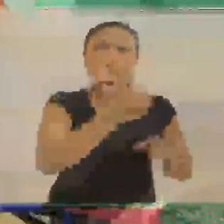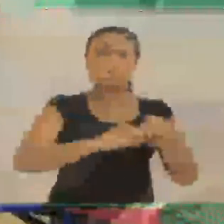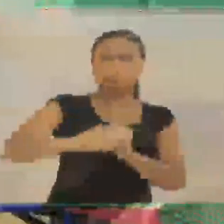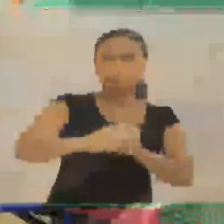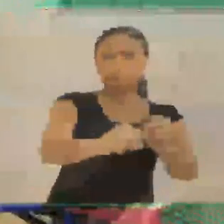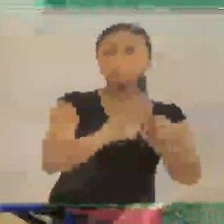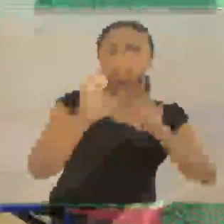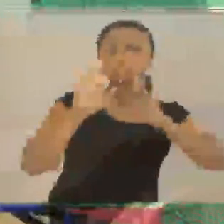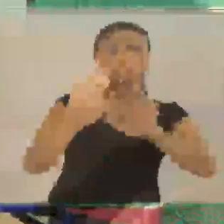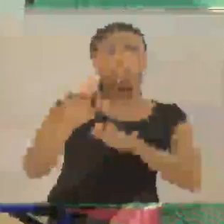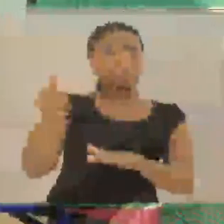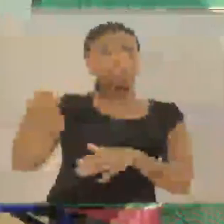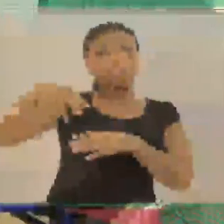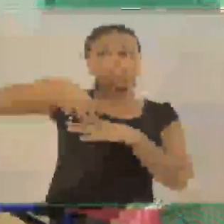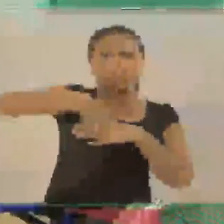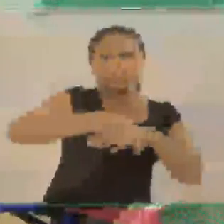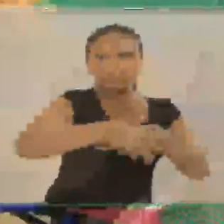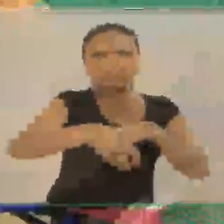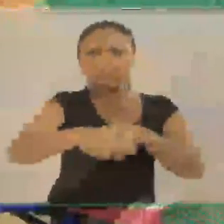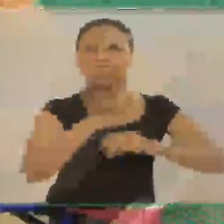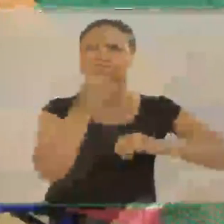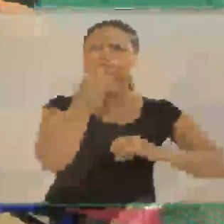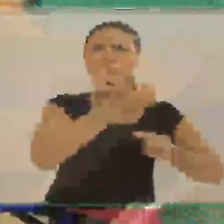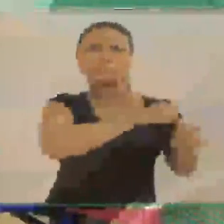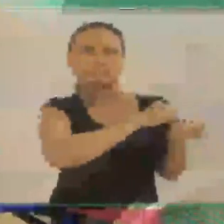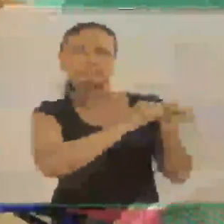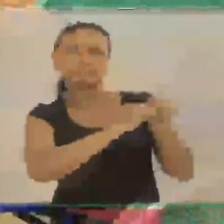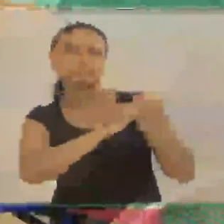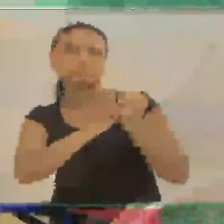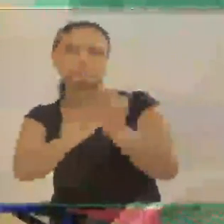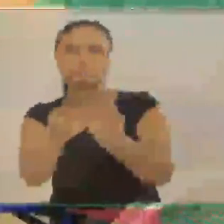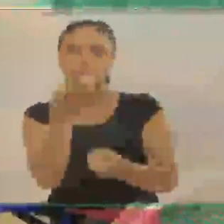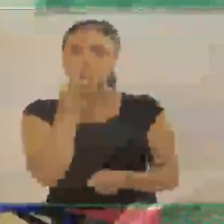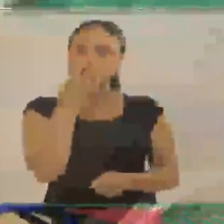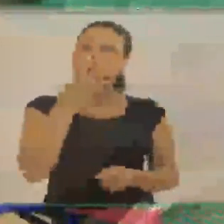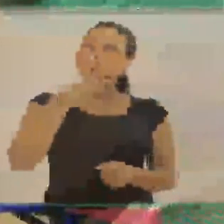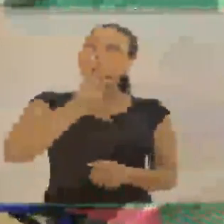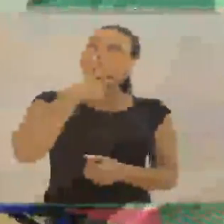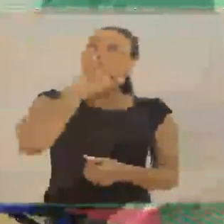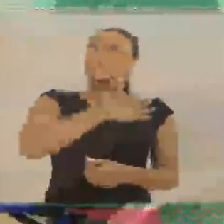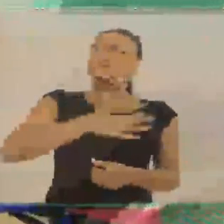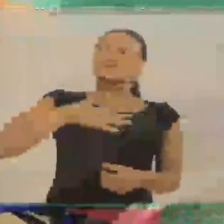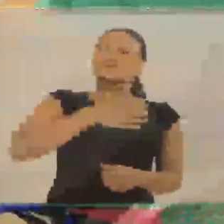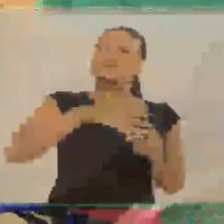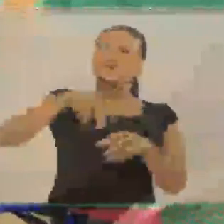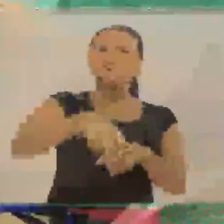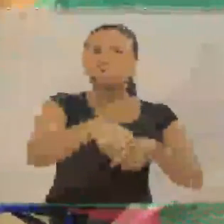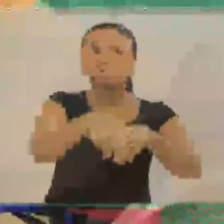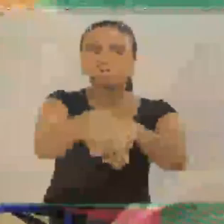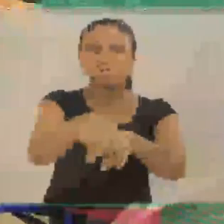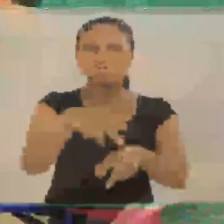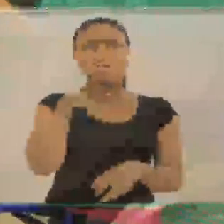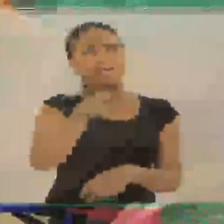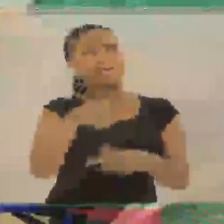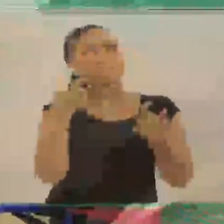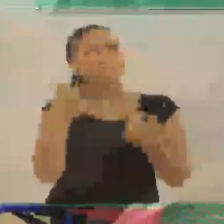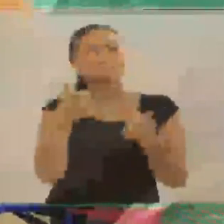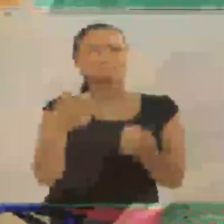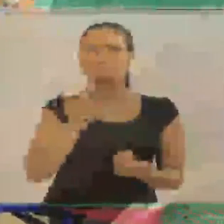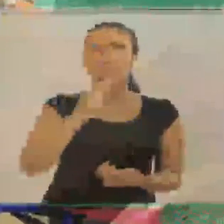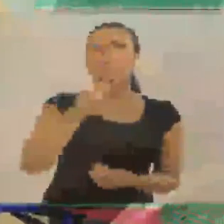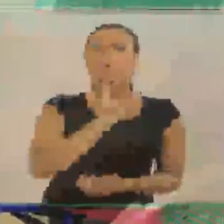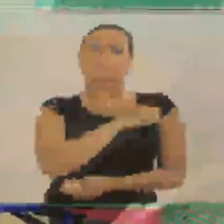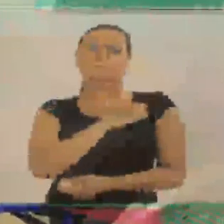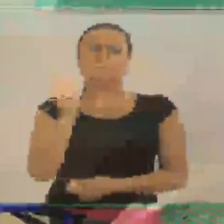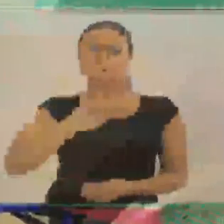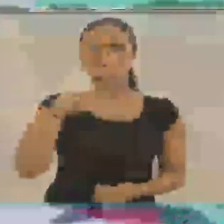achei que poderia ser uma maldade com os cachorros, né? Porque o cachorro, pô, tem dois tipos de trenó. Tem um trenó que você desce e tem esse que eu andei que é puxado pelos cachorros.